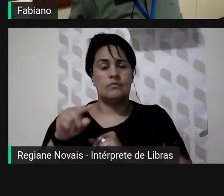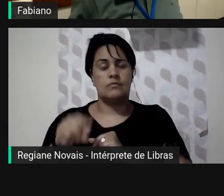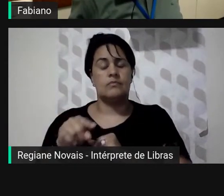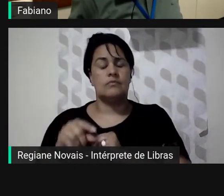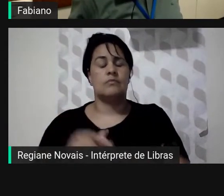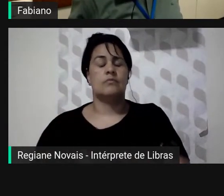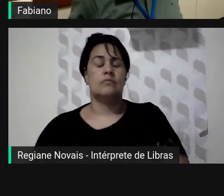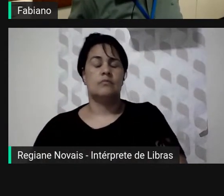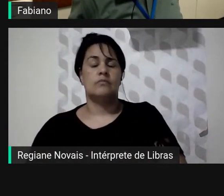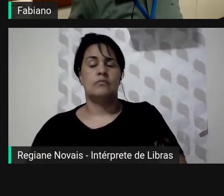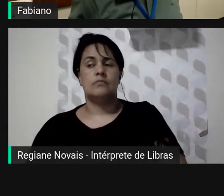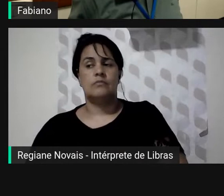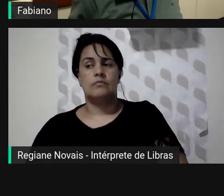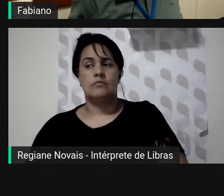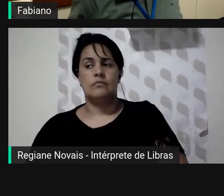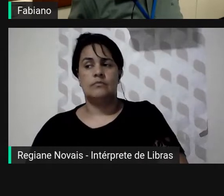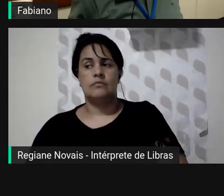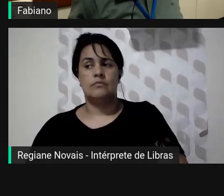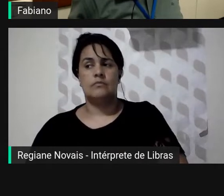grande